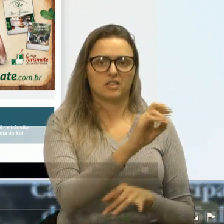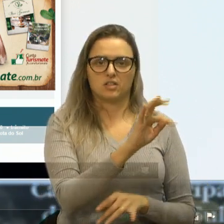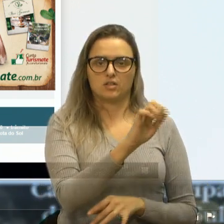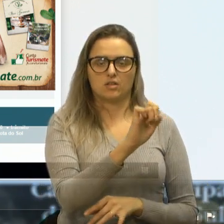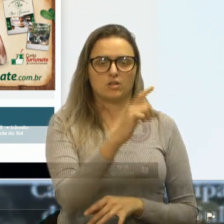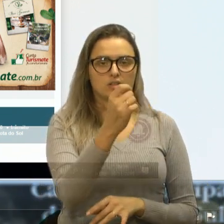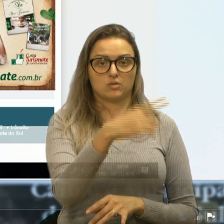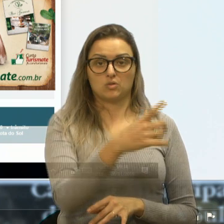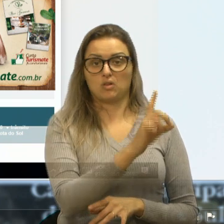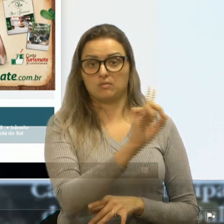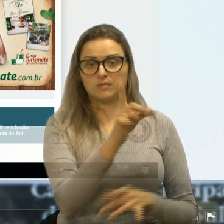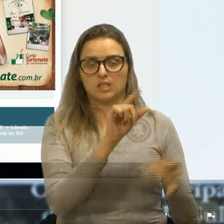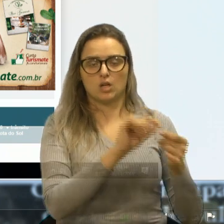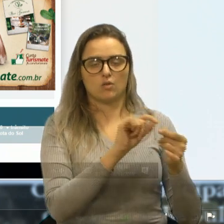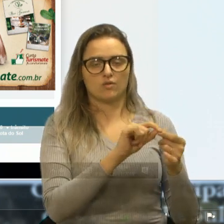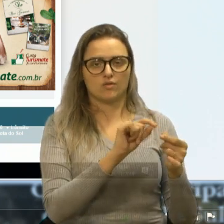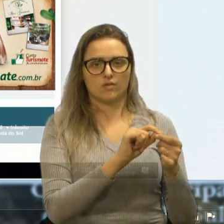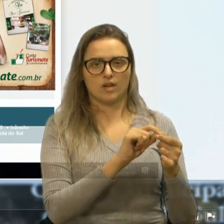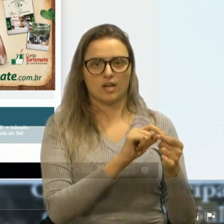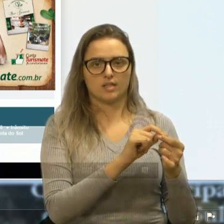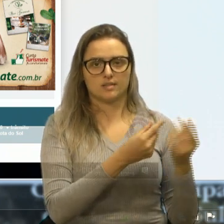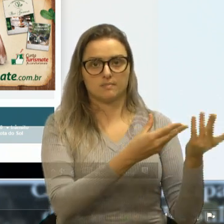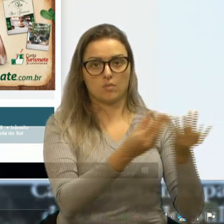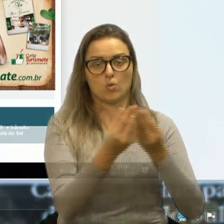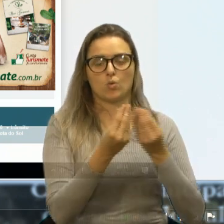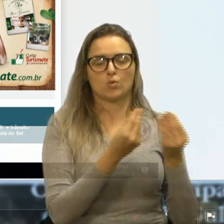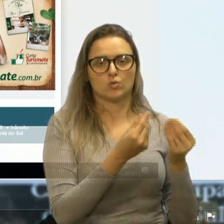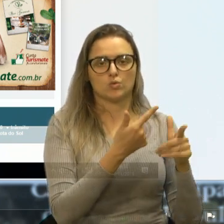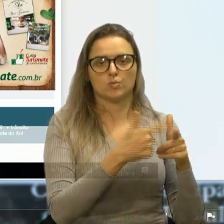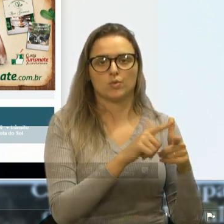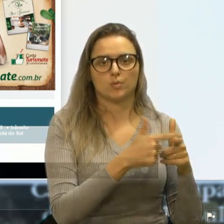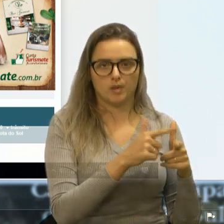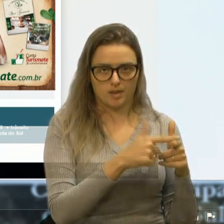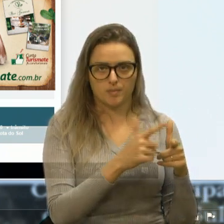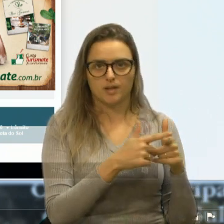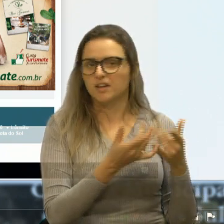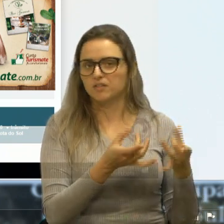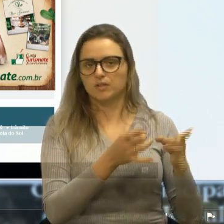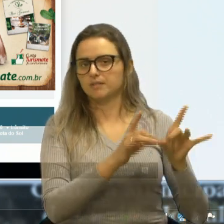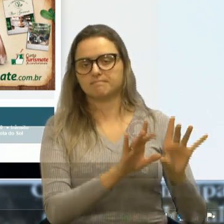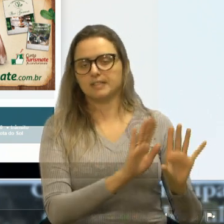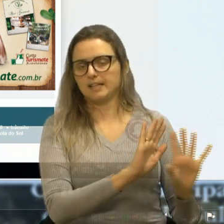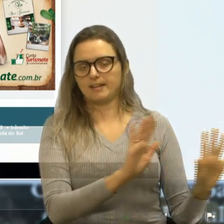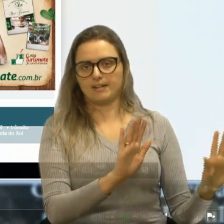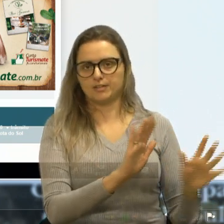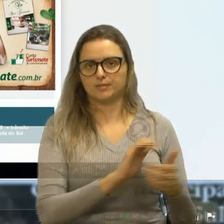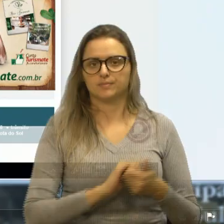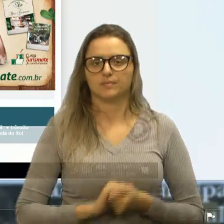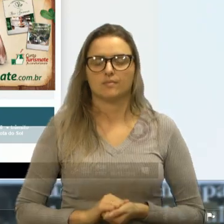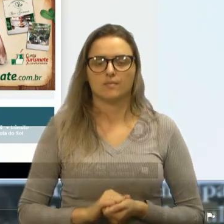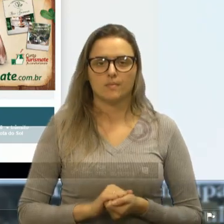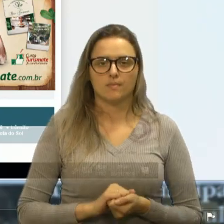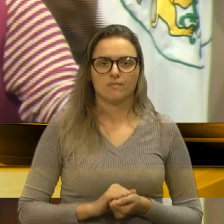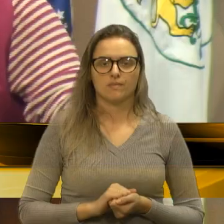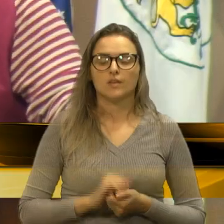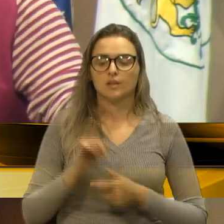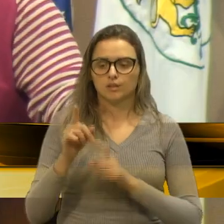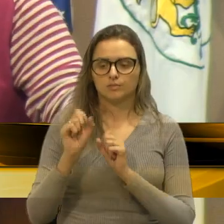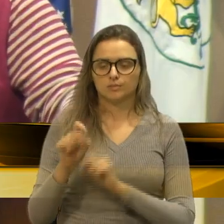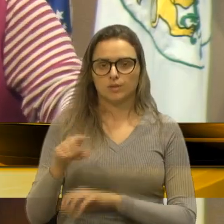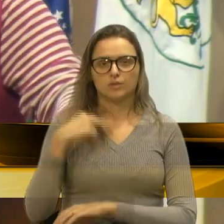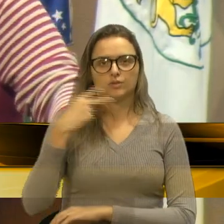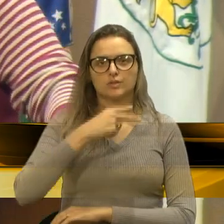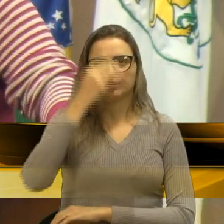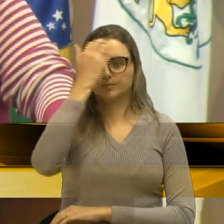grandes votações, foi deixada dessa forma. Já de imediato, vereador